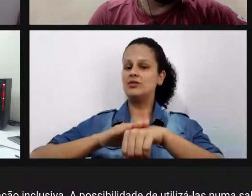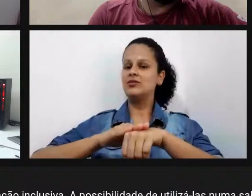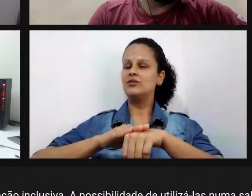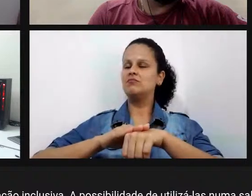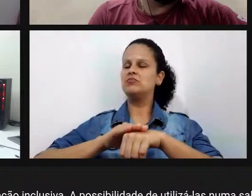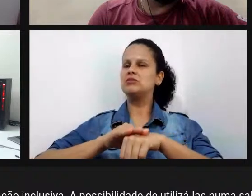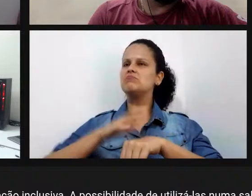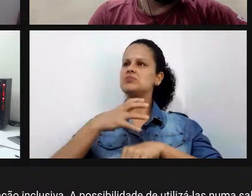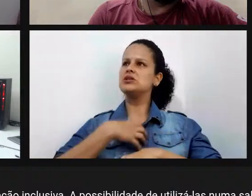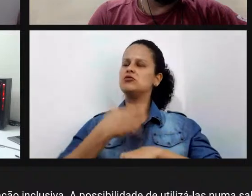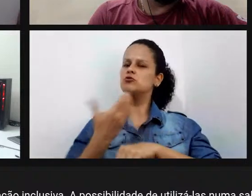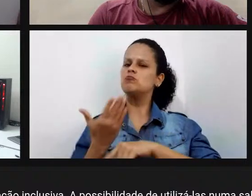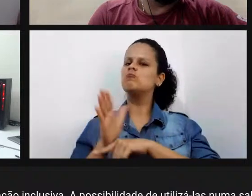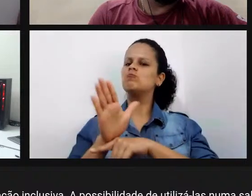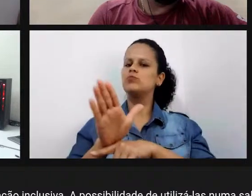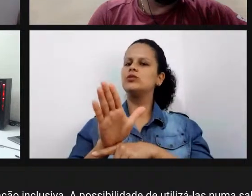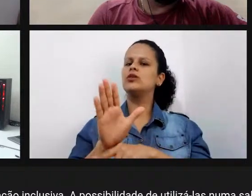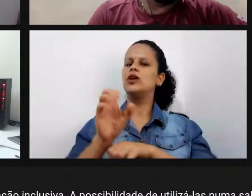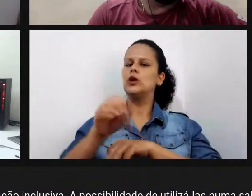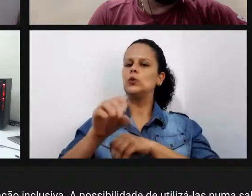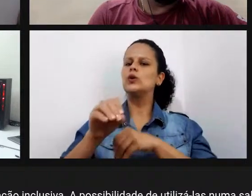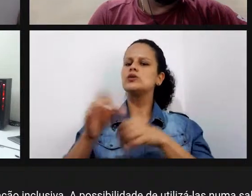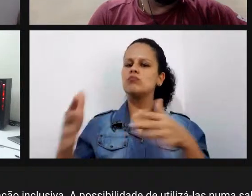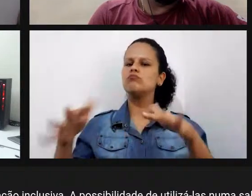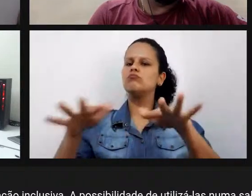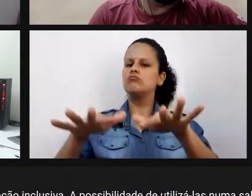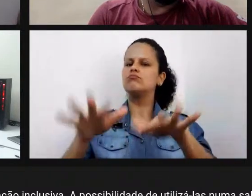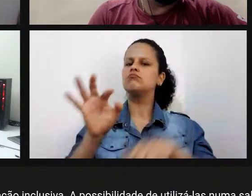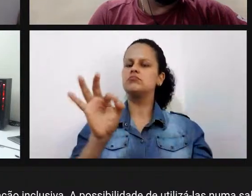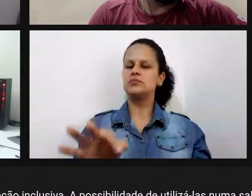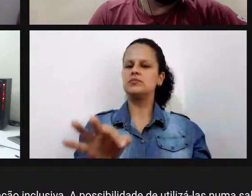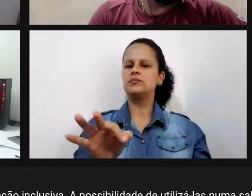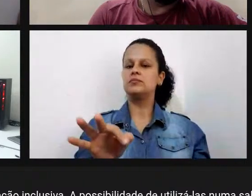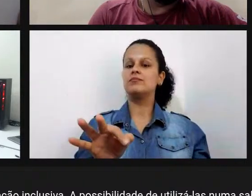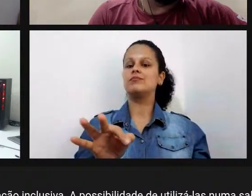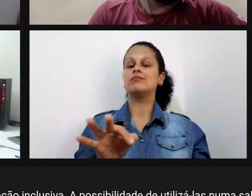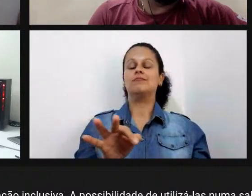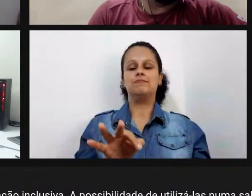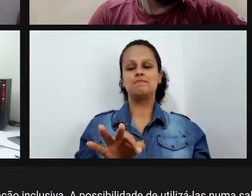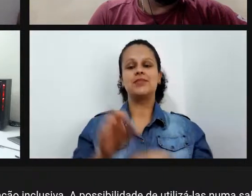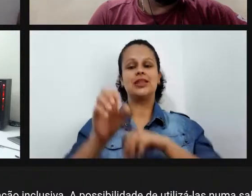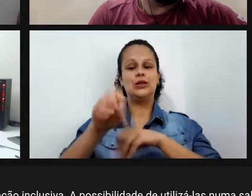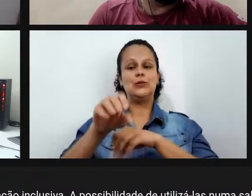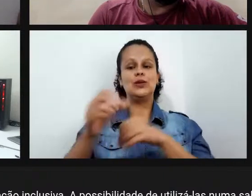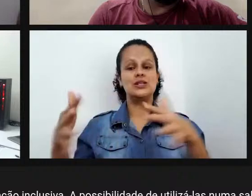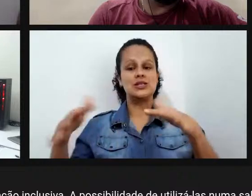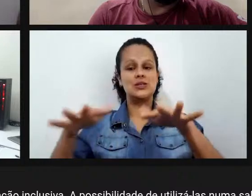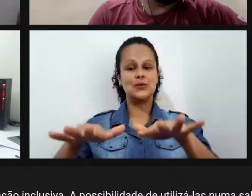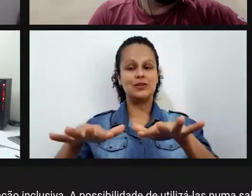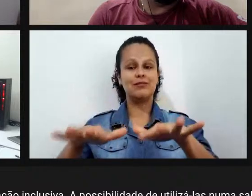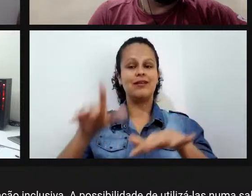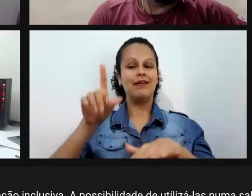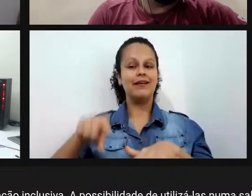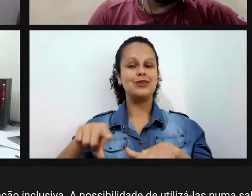seja inclusiva a área de educação inclusiva é uma área extremamente grande né eu tenho conhecido ela